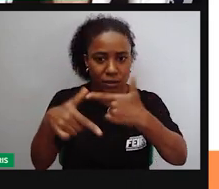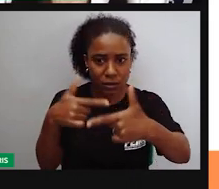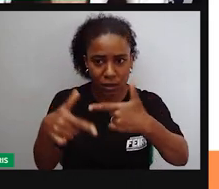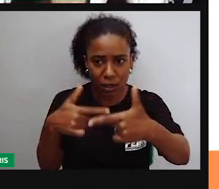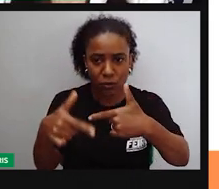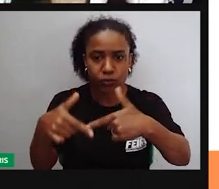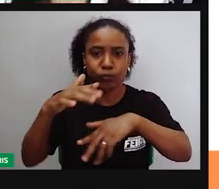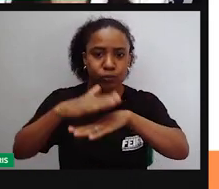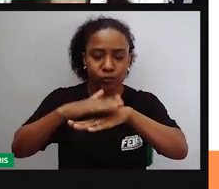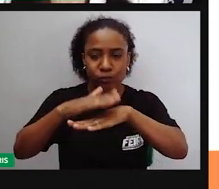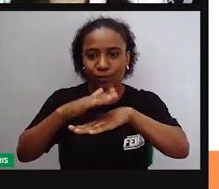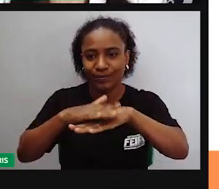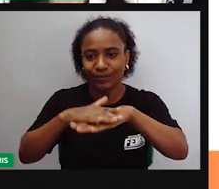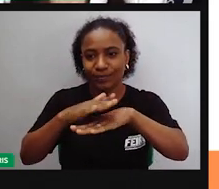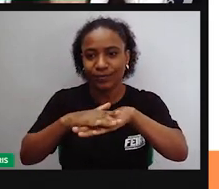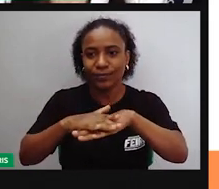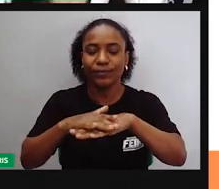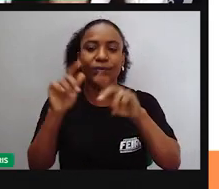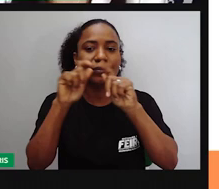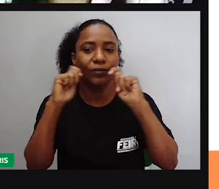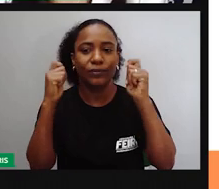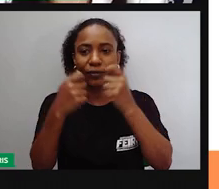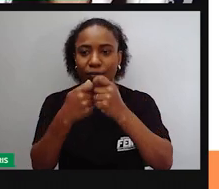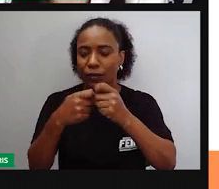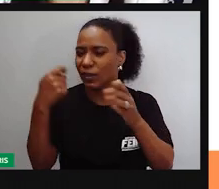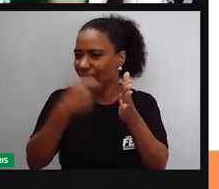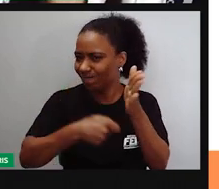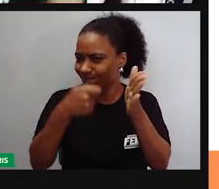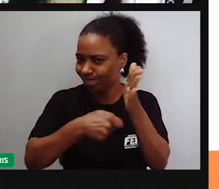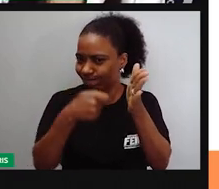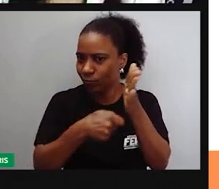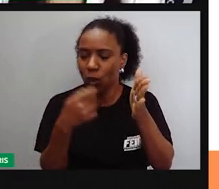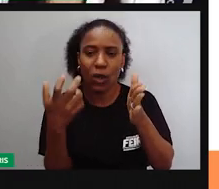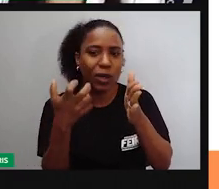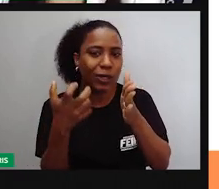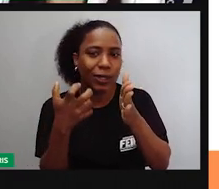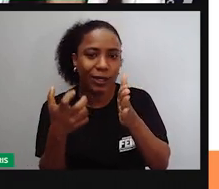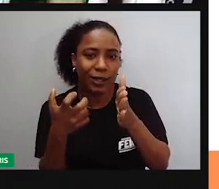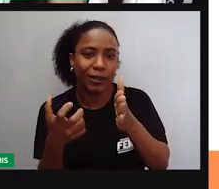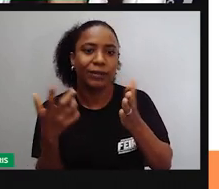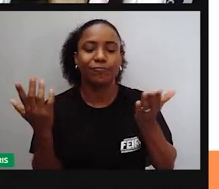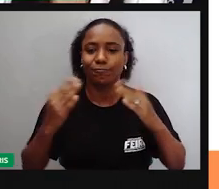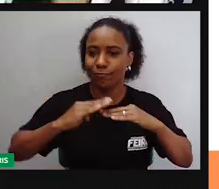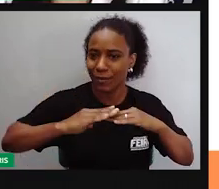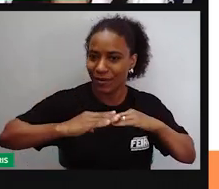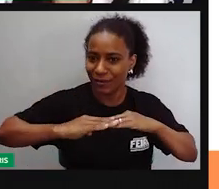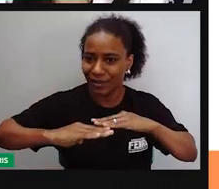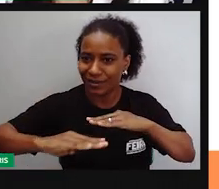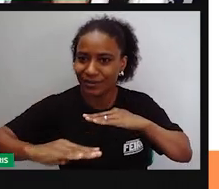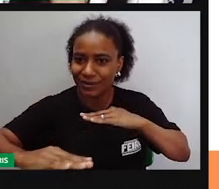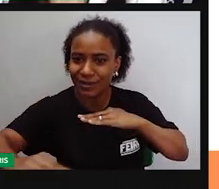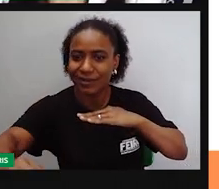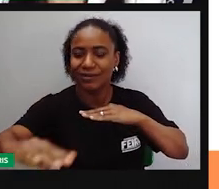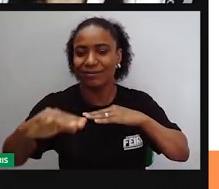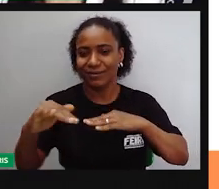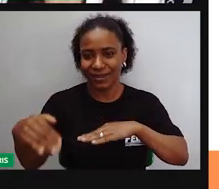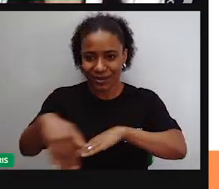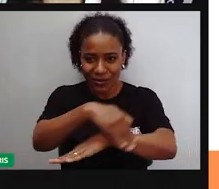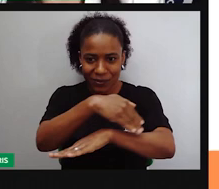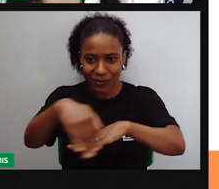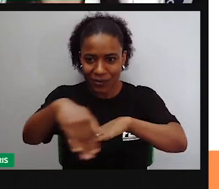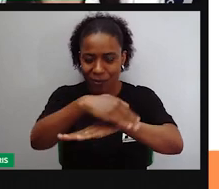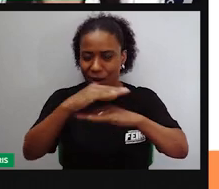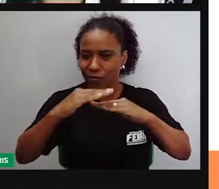normalmente as associações de bairro, elas buscam, né? Que é a questão de pavimentação, né? Das ruas, quando